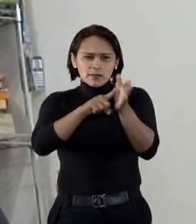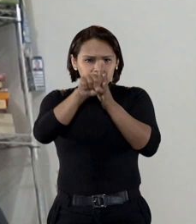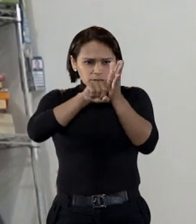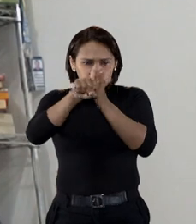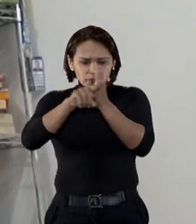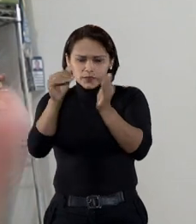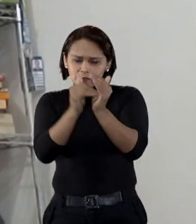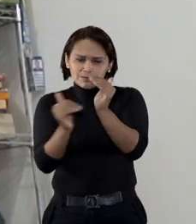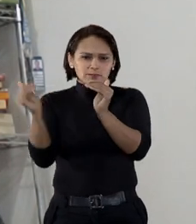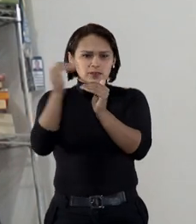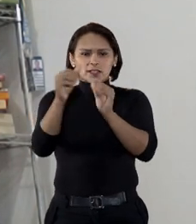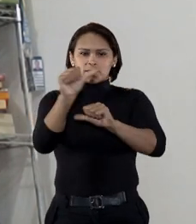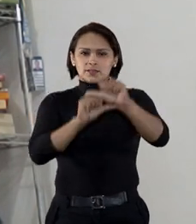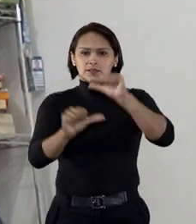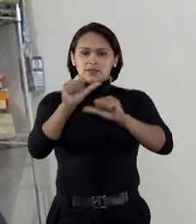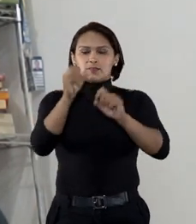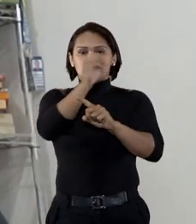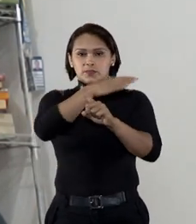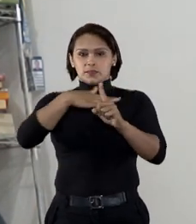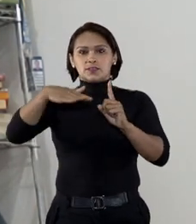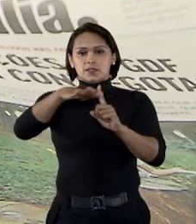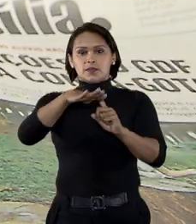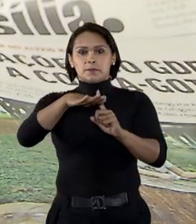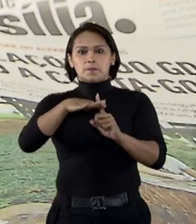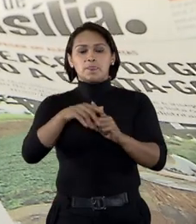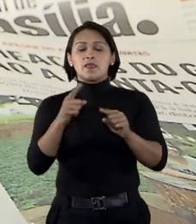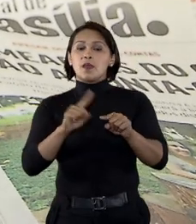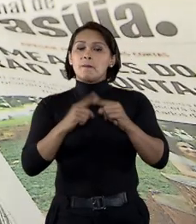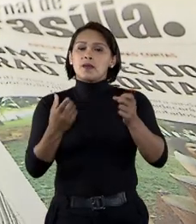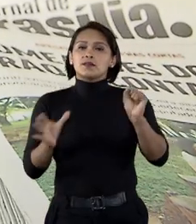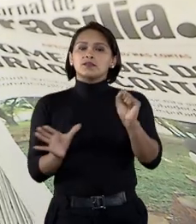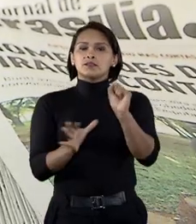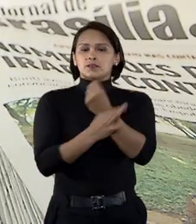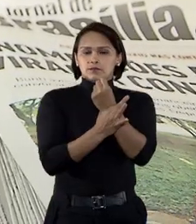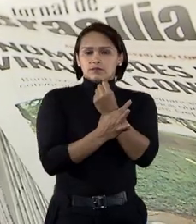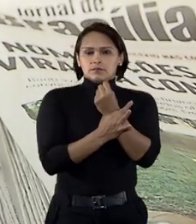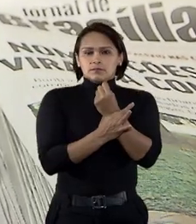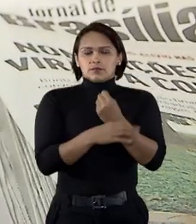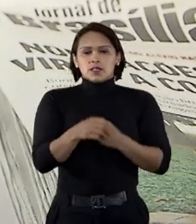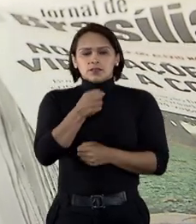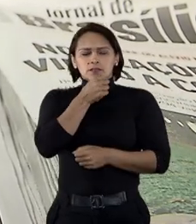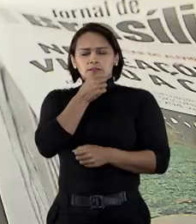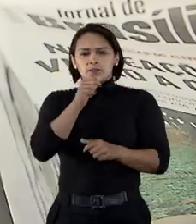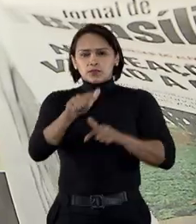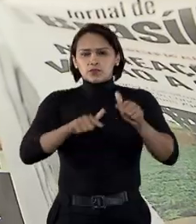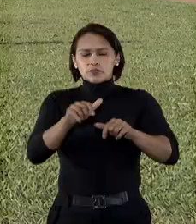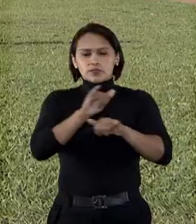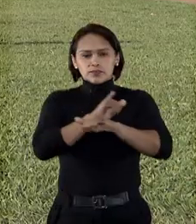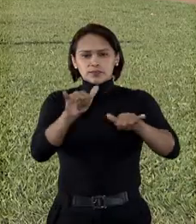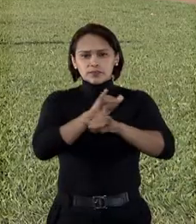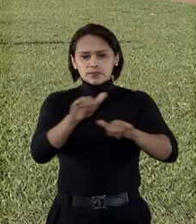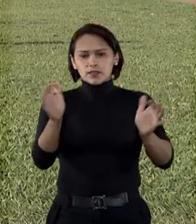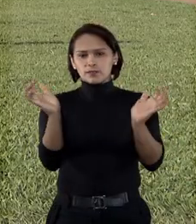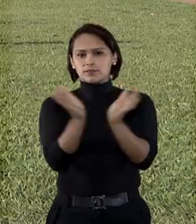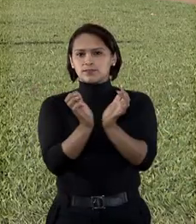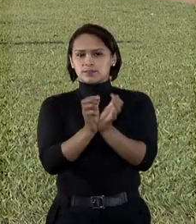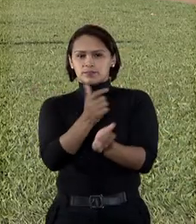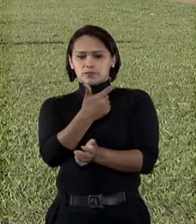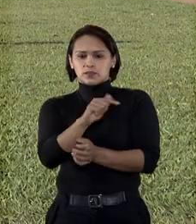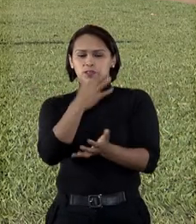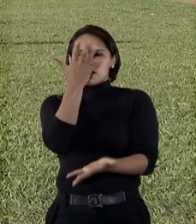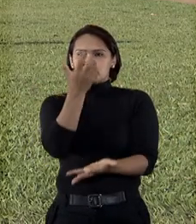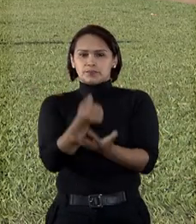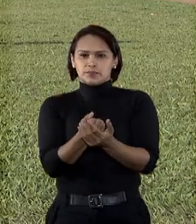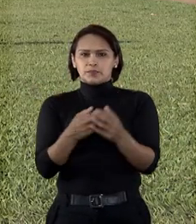de construção e de transformação da nossa sociedade. Para assegurar esse serviço de informar a população, a segunda turma do